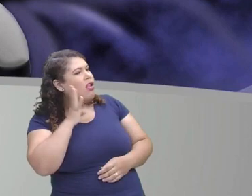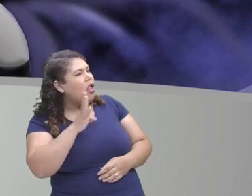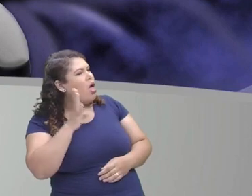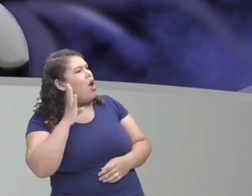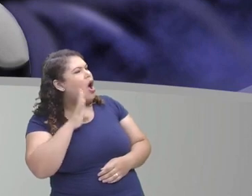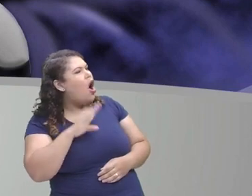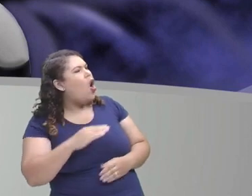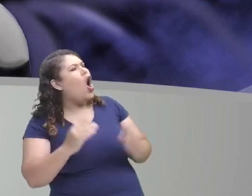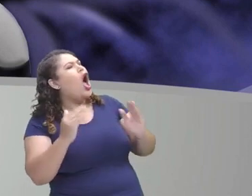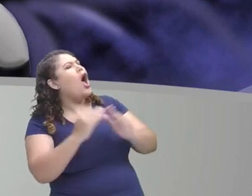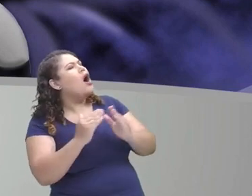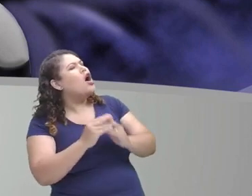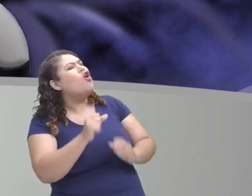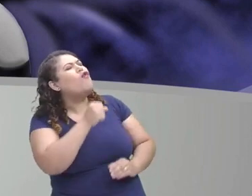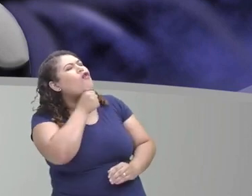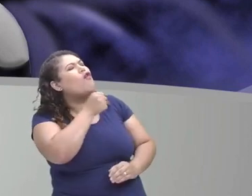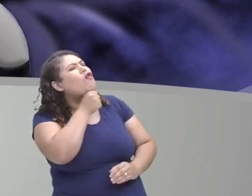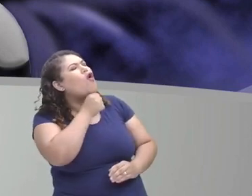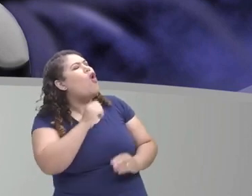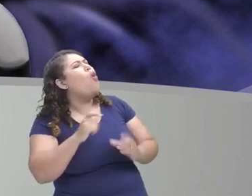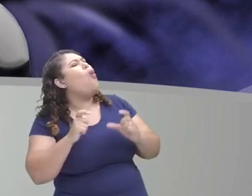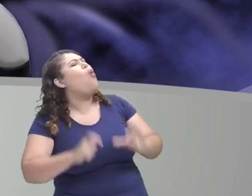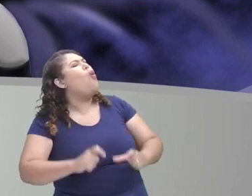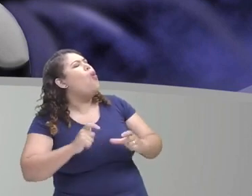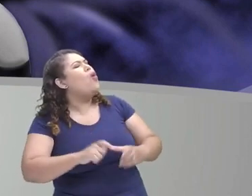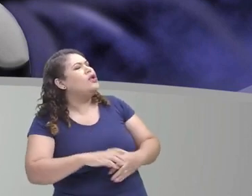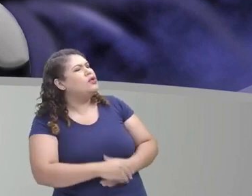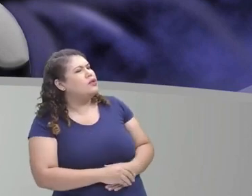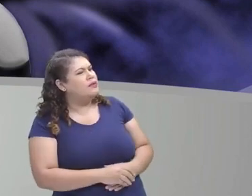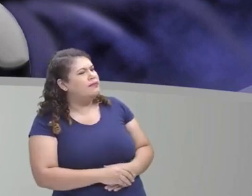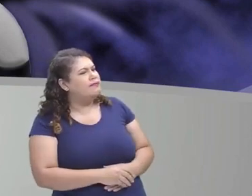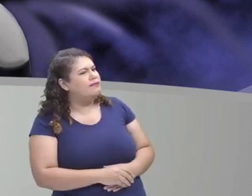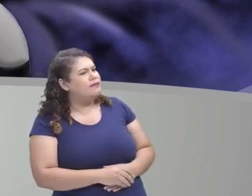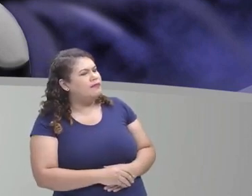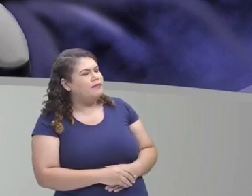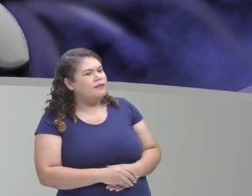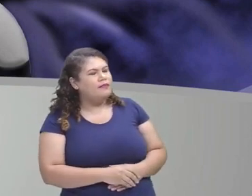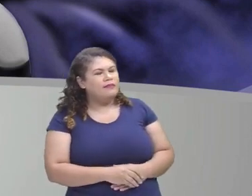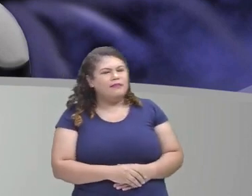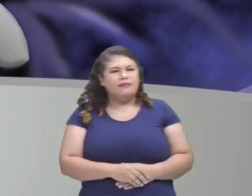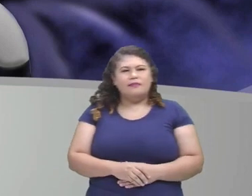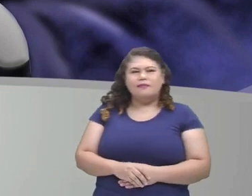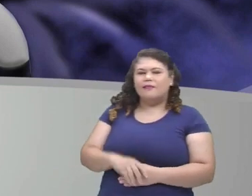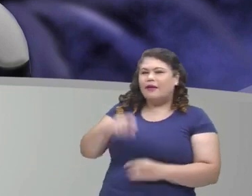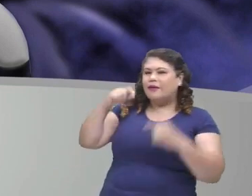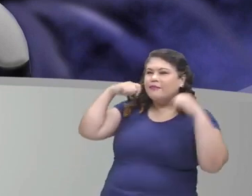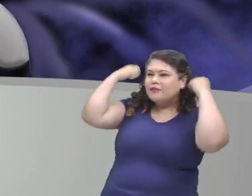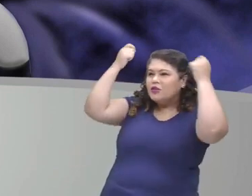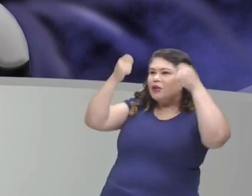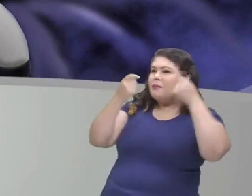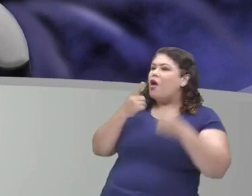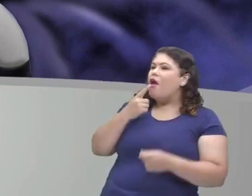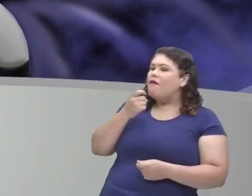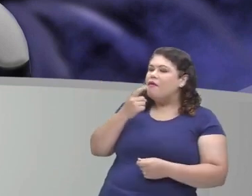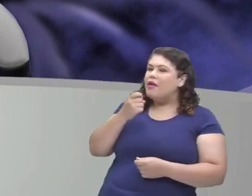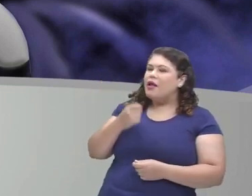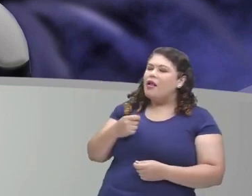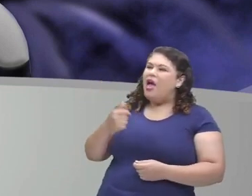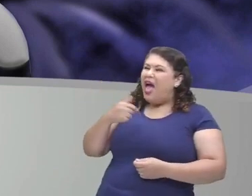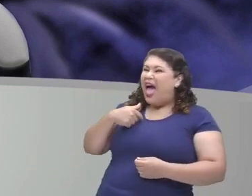sua vovózinha, ela mora? Perguntou o lobo. E a Chapeuzinho Vermelho